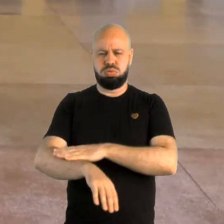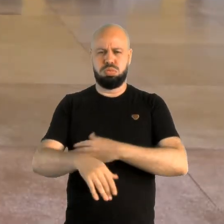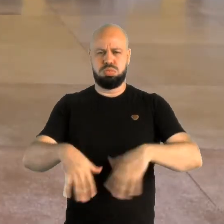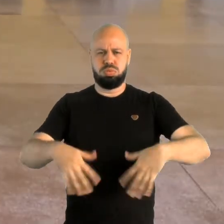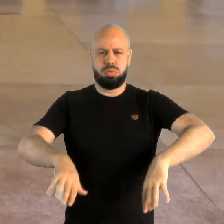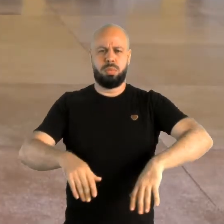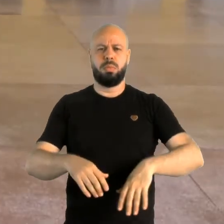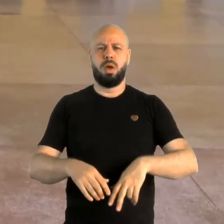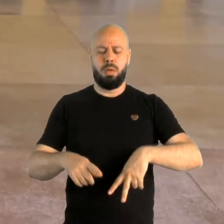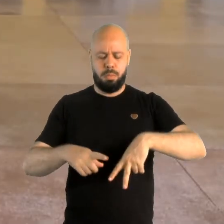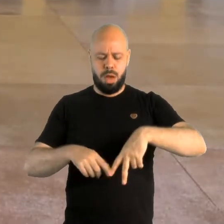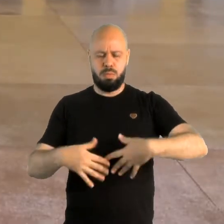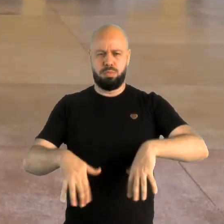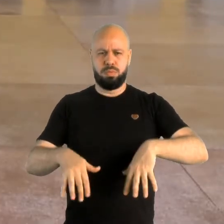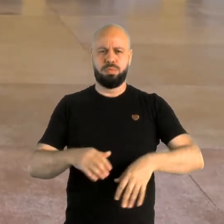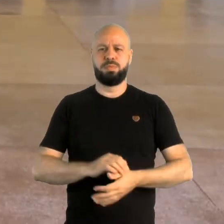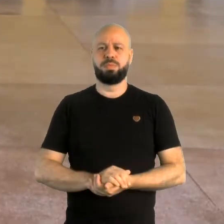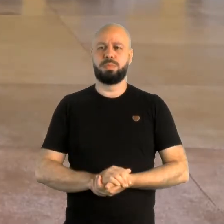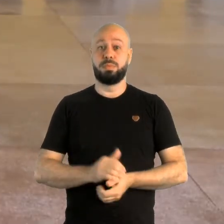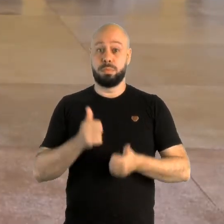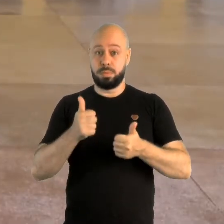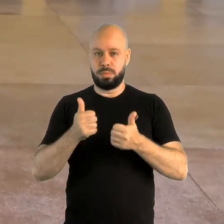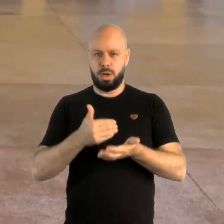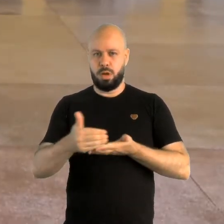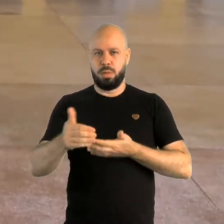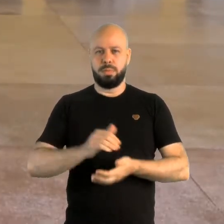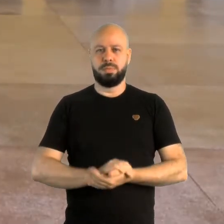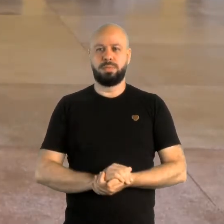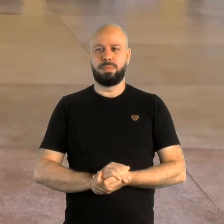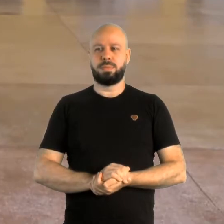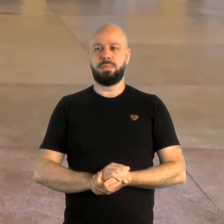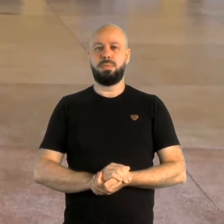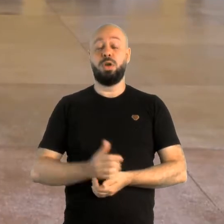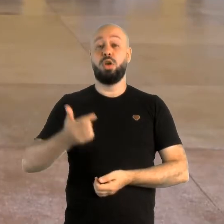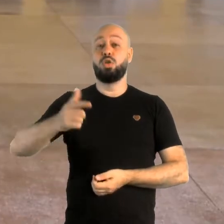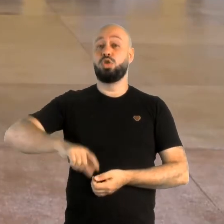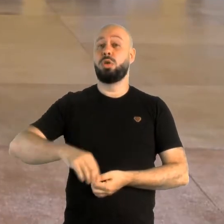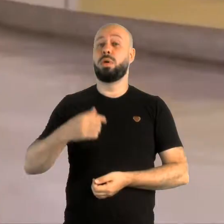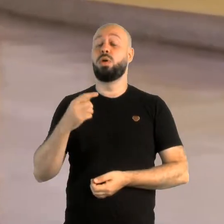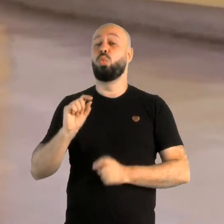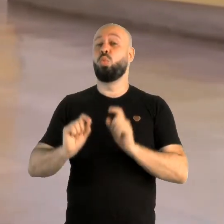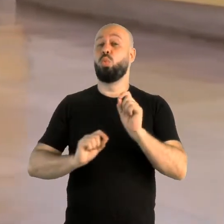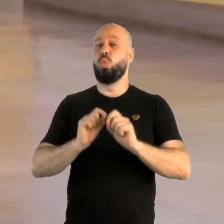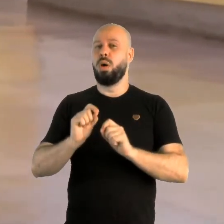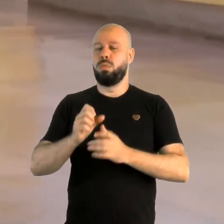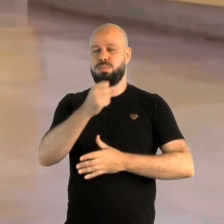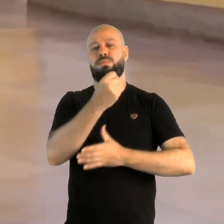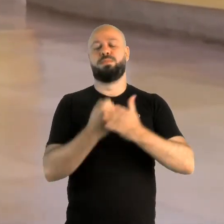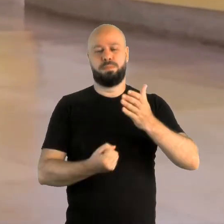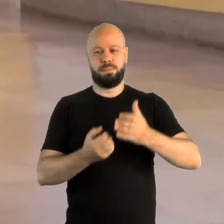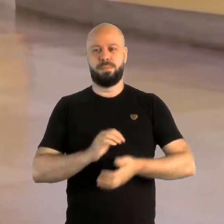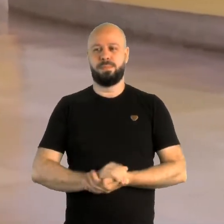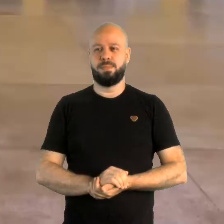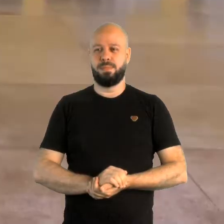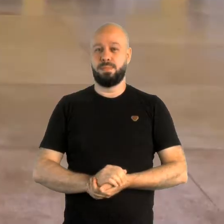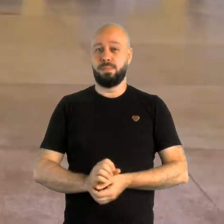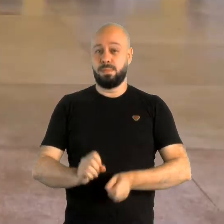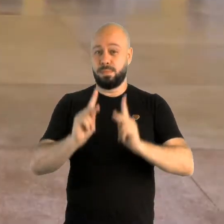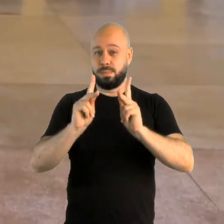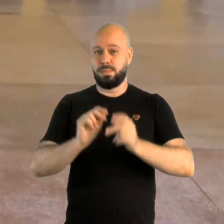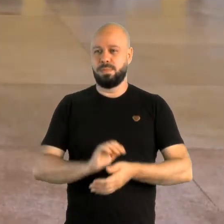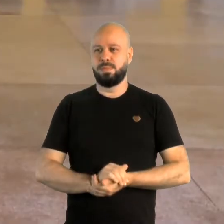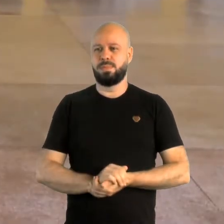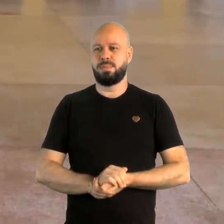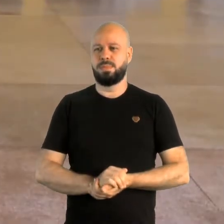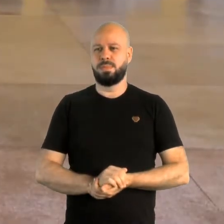e estamos preparados pra iniciar, reiniciar com o nosso basquetebol. Ok? Lembra que